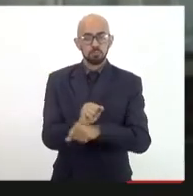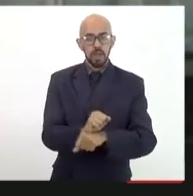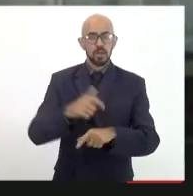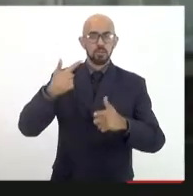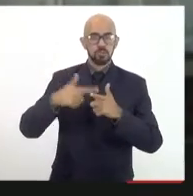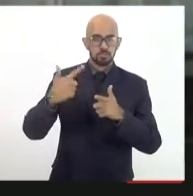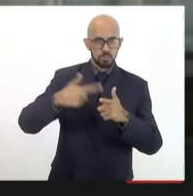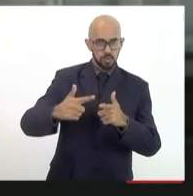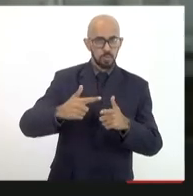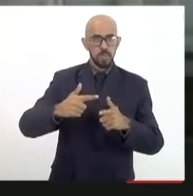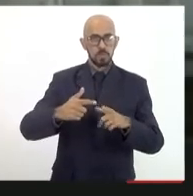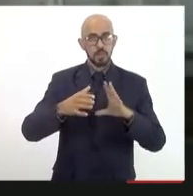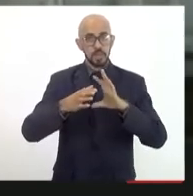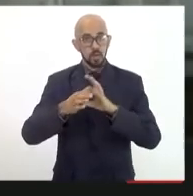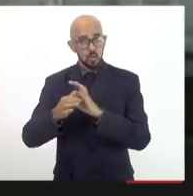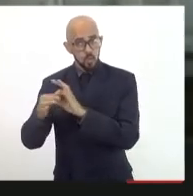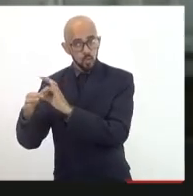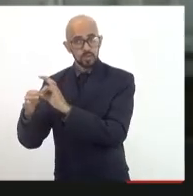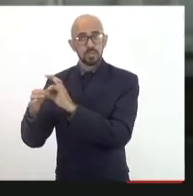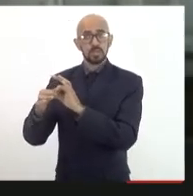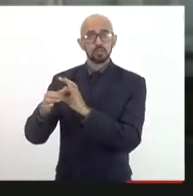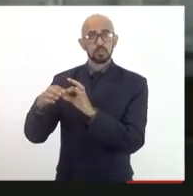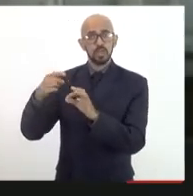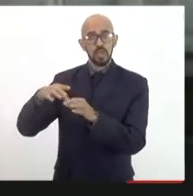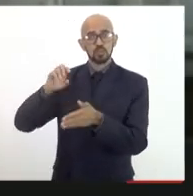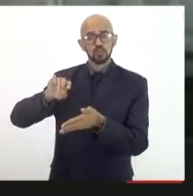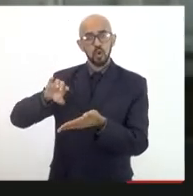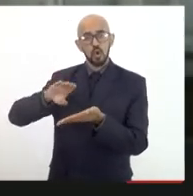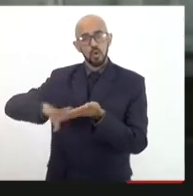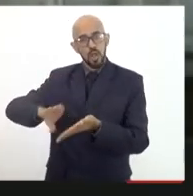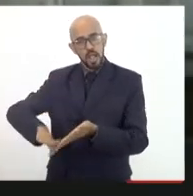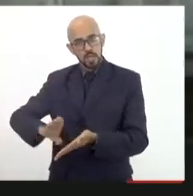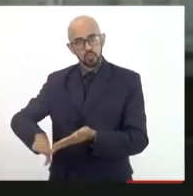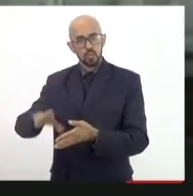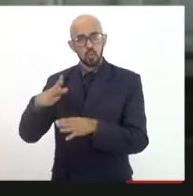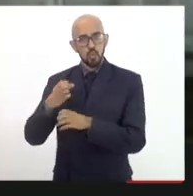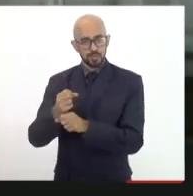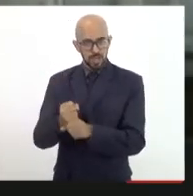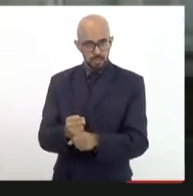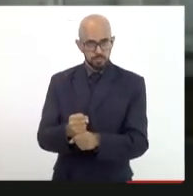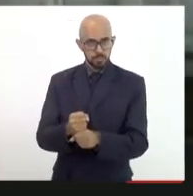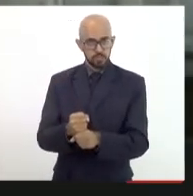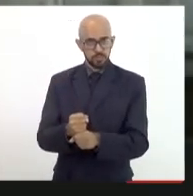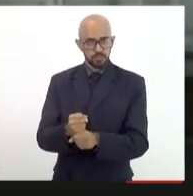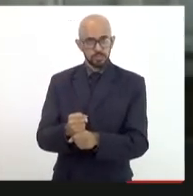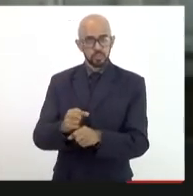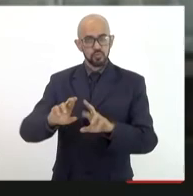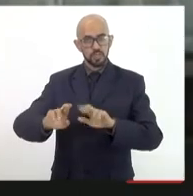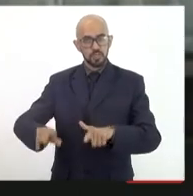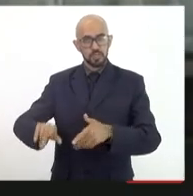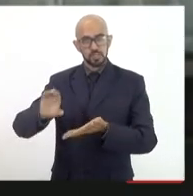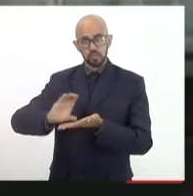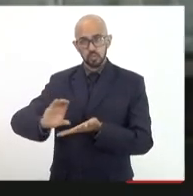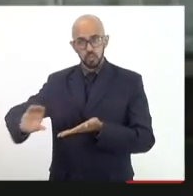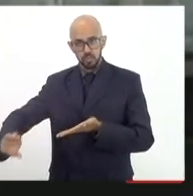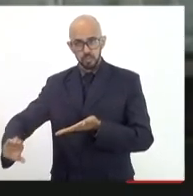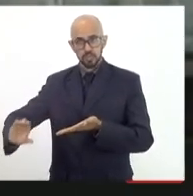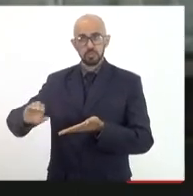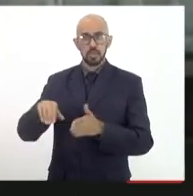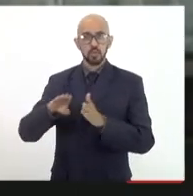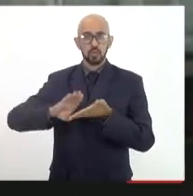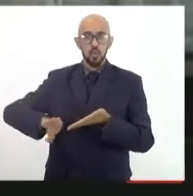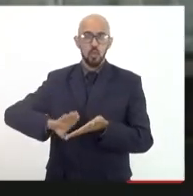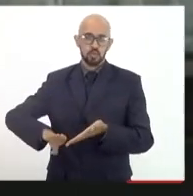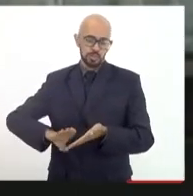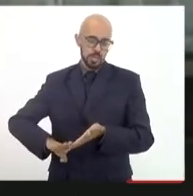o gasto contábil, apenas contábil, que distingue o investimento do custeio. Essa era a perspectiva, inclusive, do